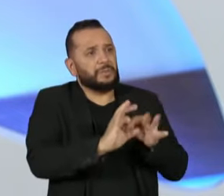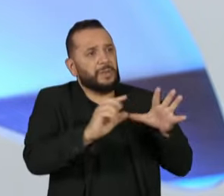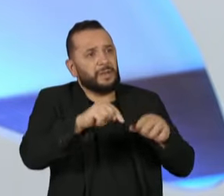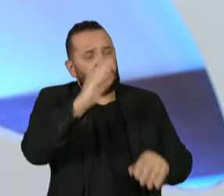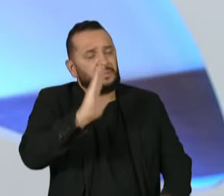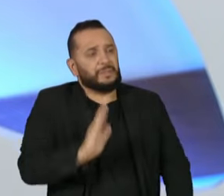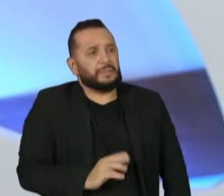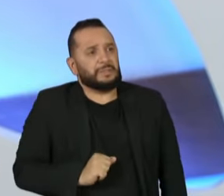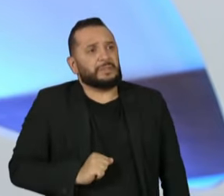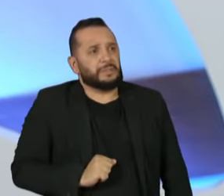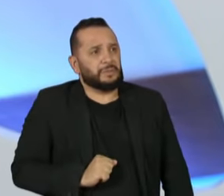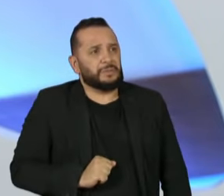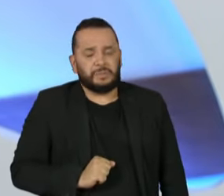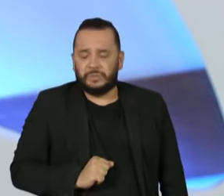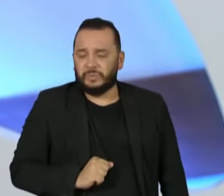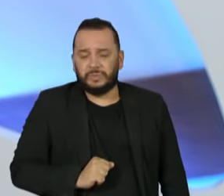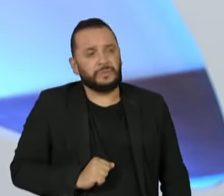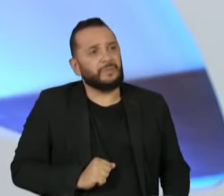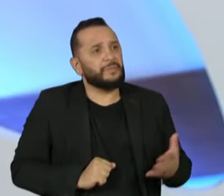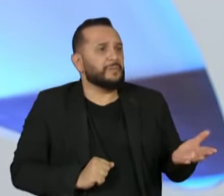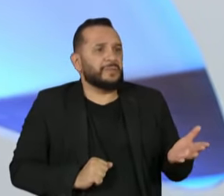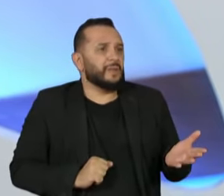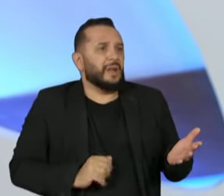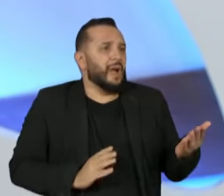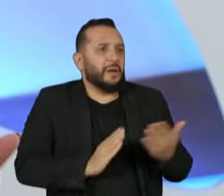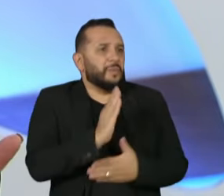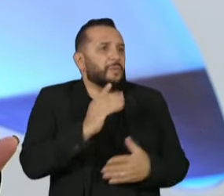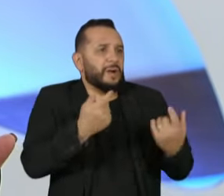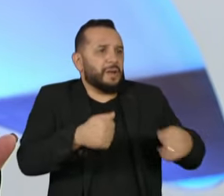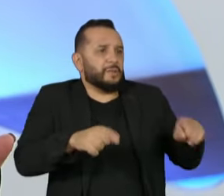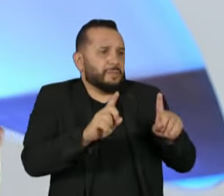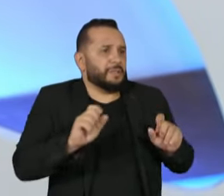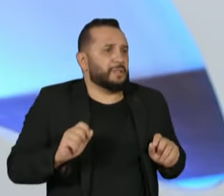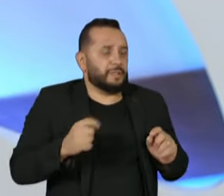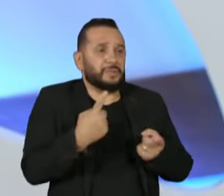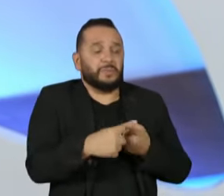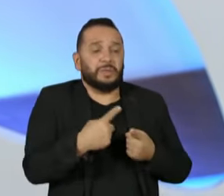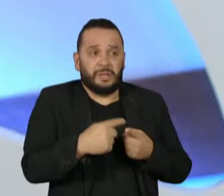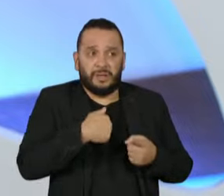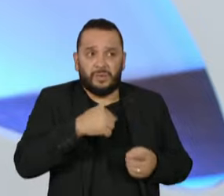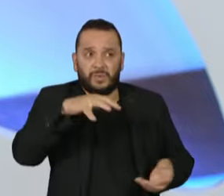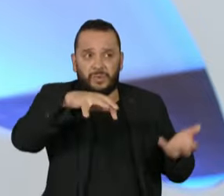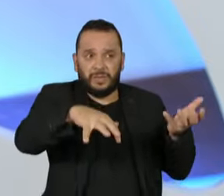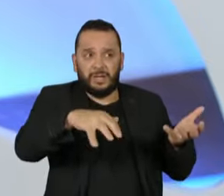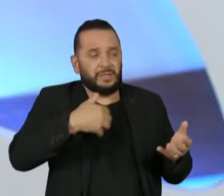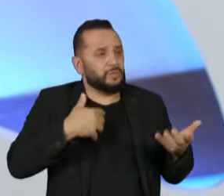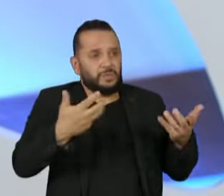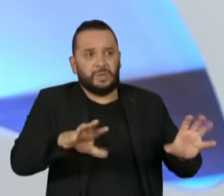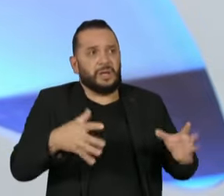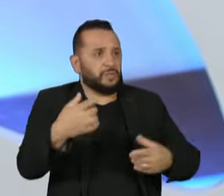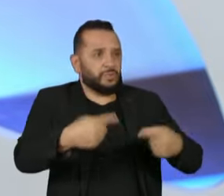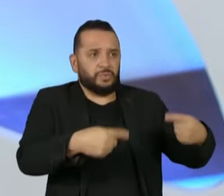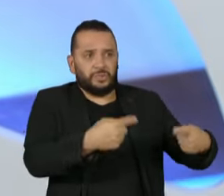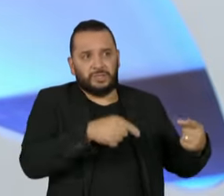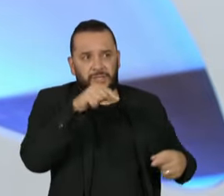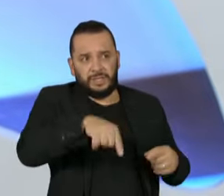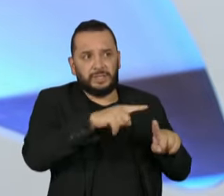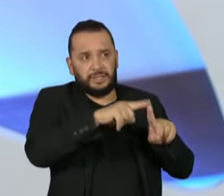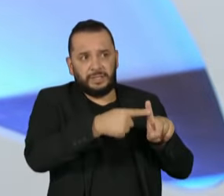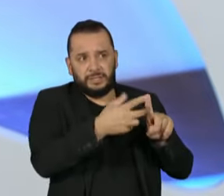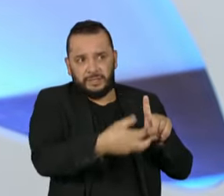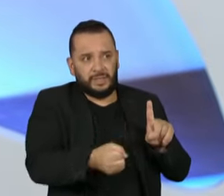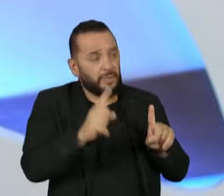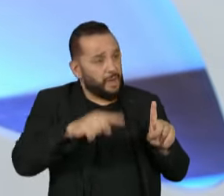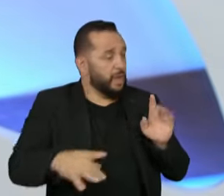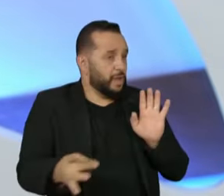seja algo que se deva aprovar. Tanto é que o Congresso não coloca essa pauta para ser discutida. Eu estou dizendo a